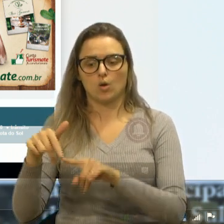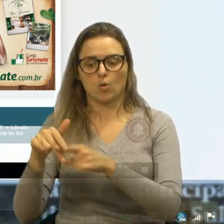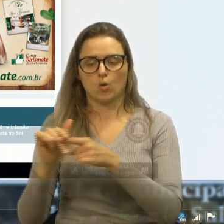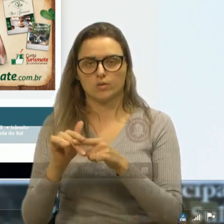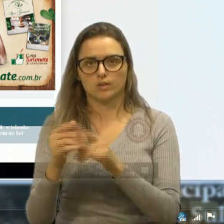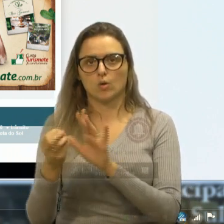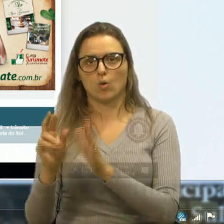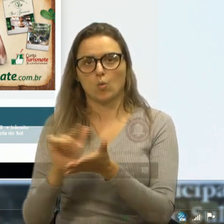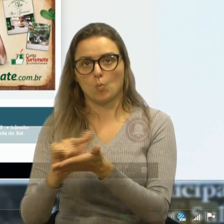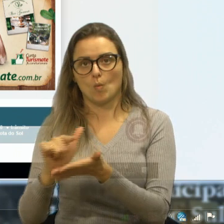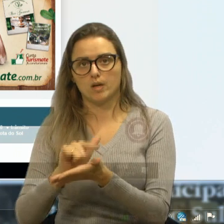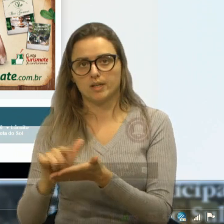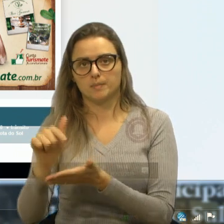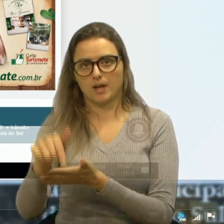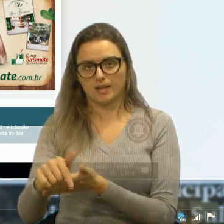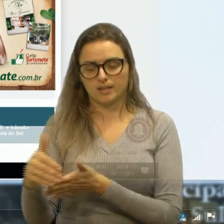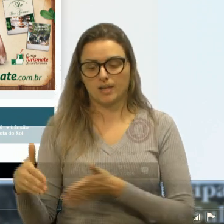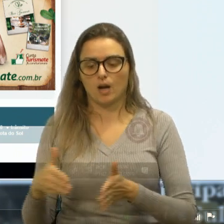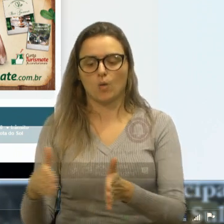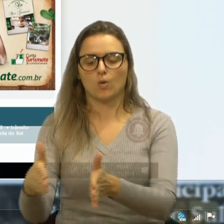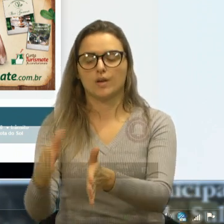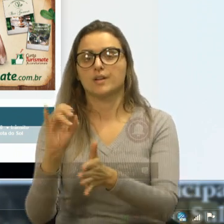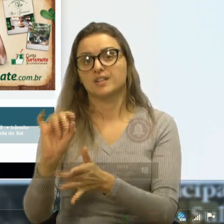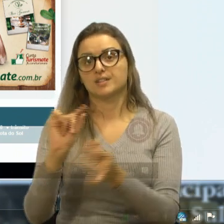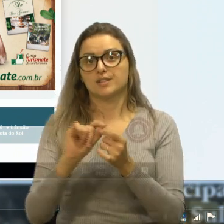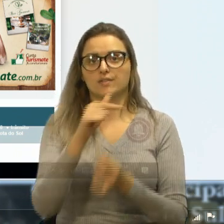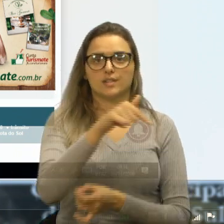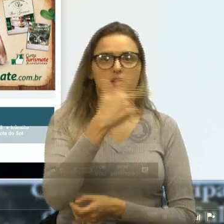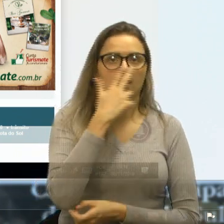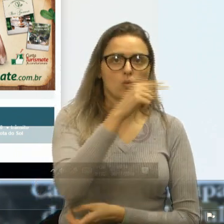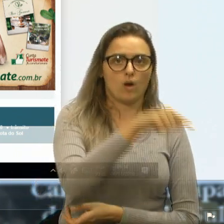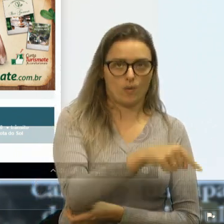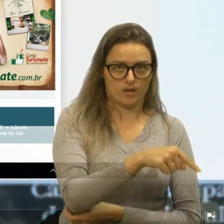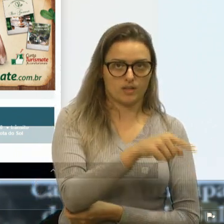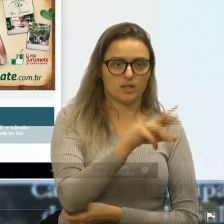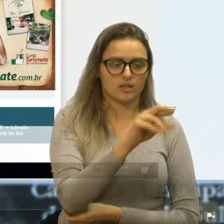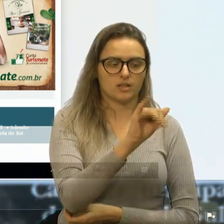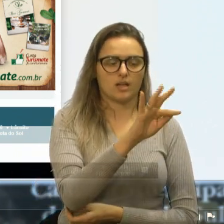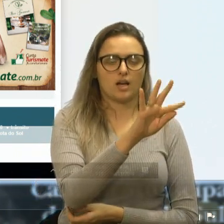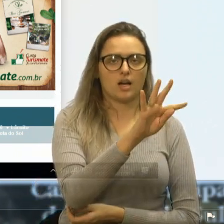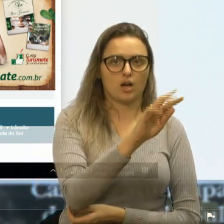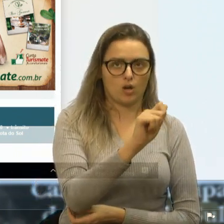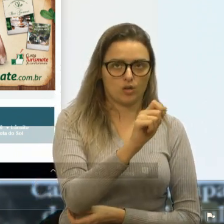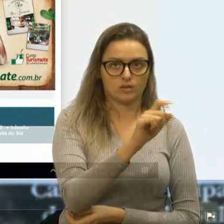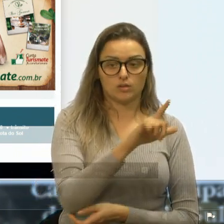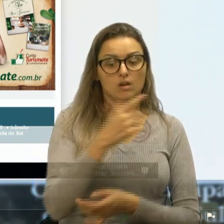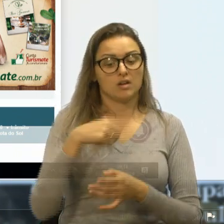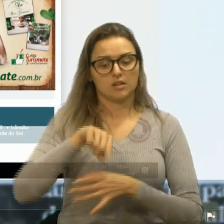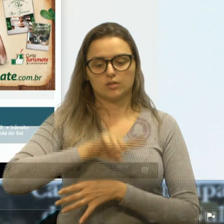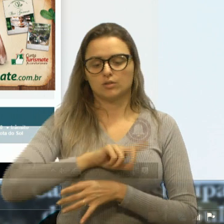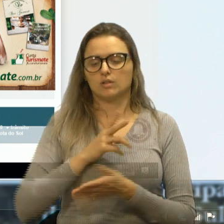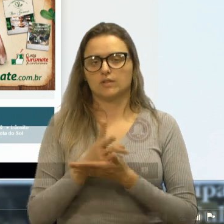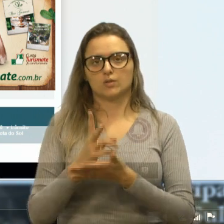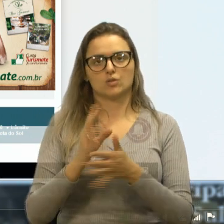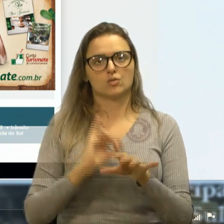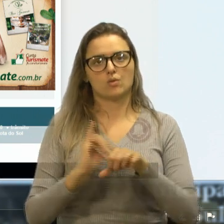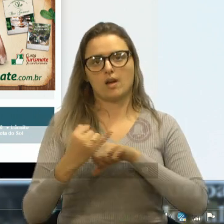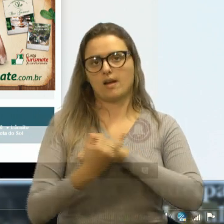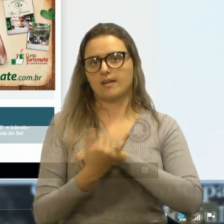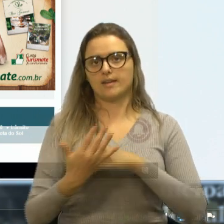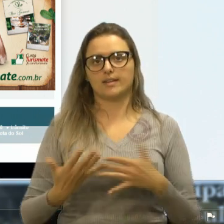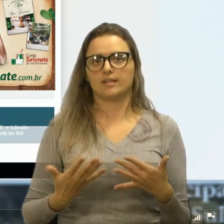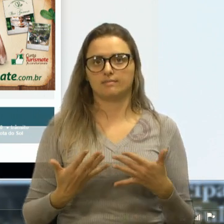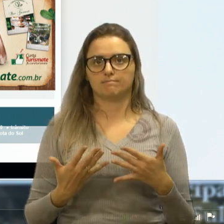vierem, e fizeram parcialmente como fizeram na Rota do Sol, nós vamos continuar enliados. A gente sabe desse